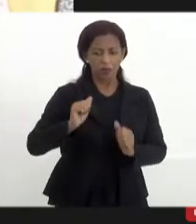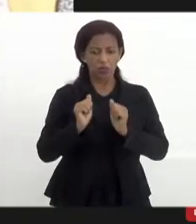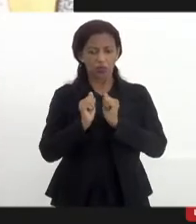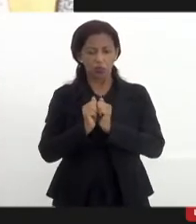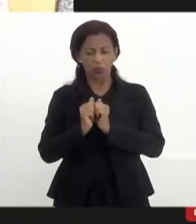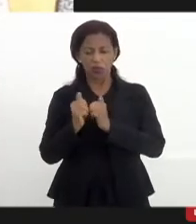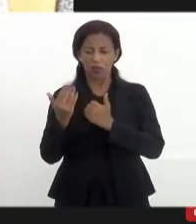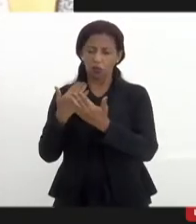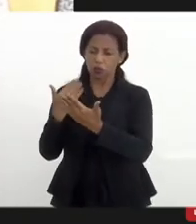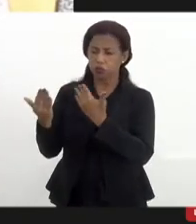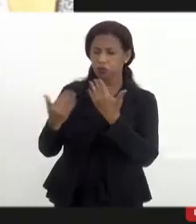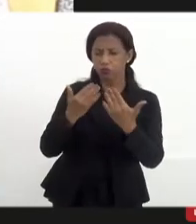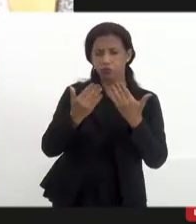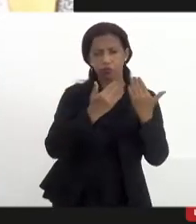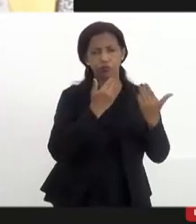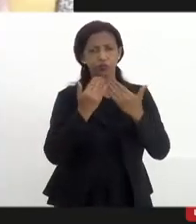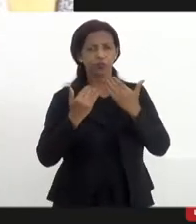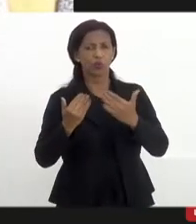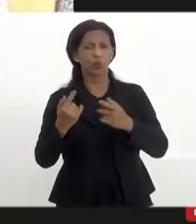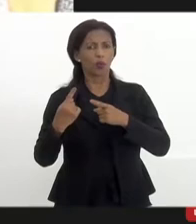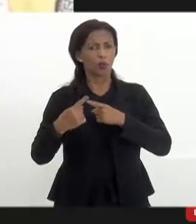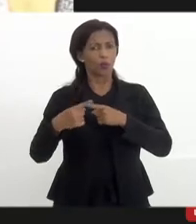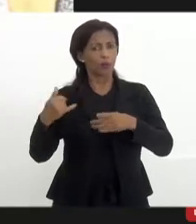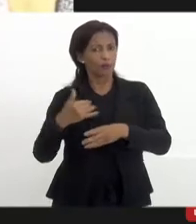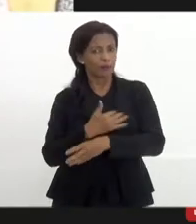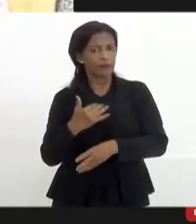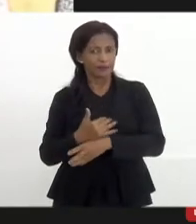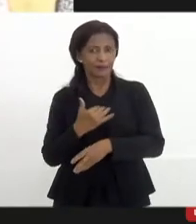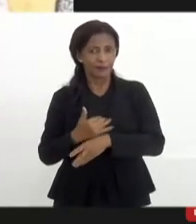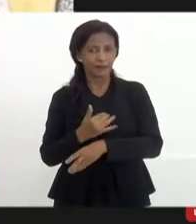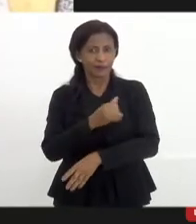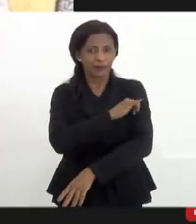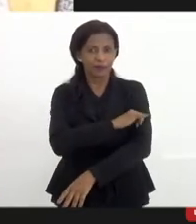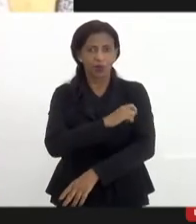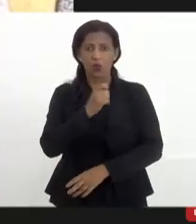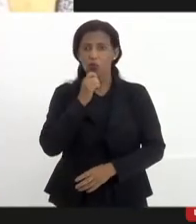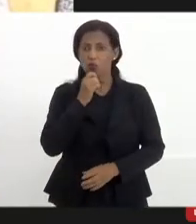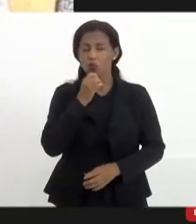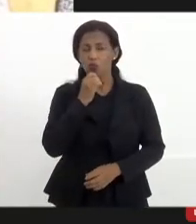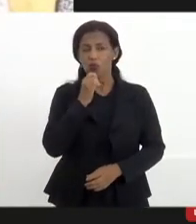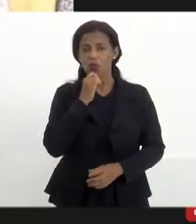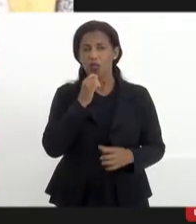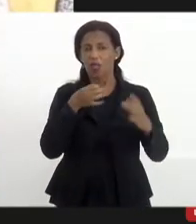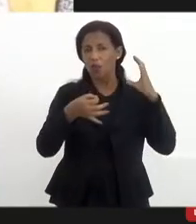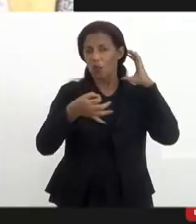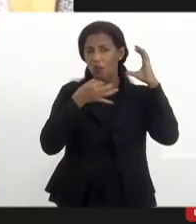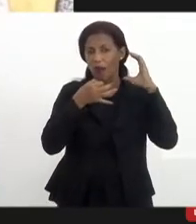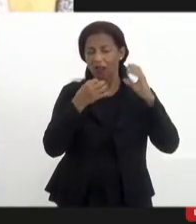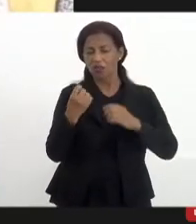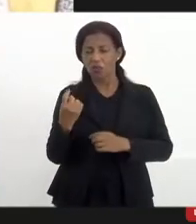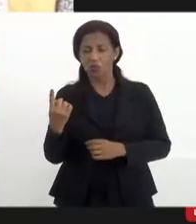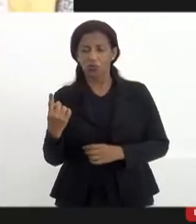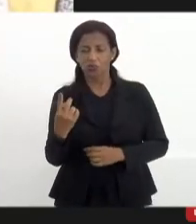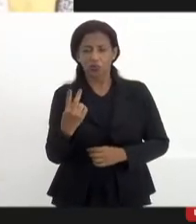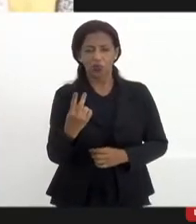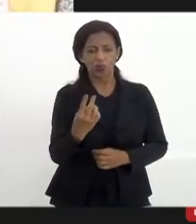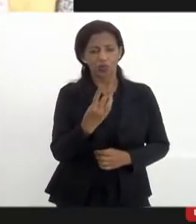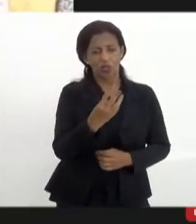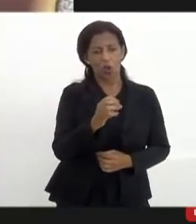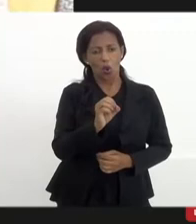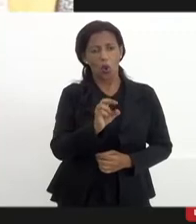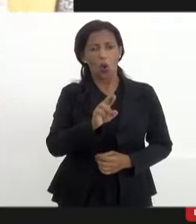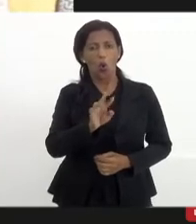fazer uma conversa com as rádios, porque na cidade do Rio de Janeiro a gente não tem rádios com outorga, gente tem duas ou três com outorga.